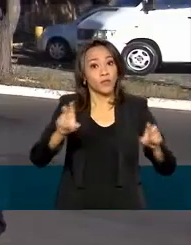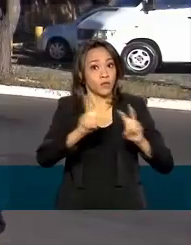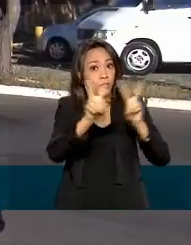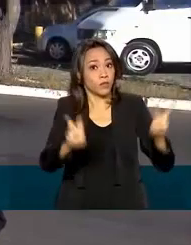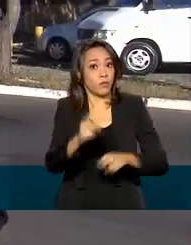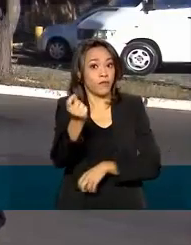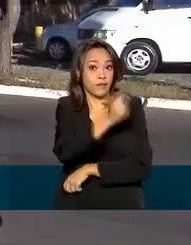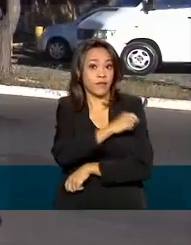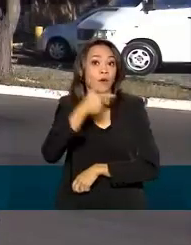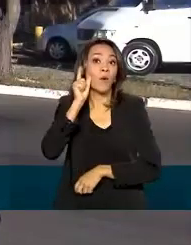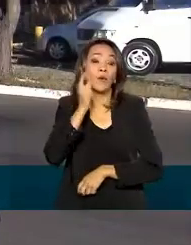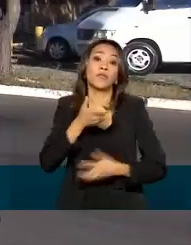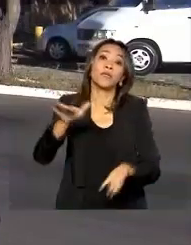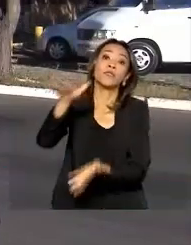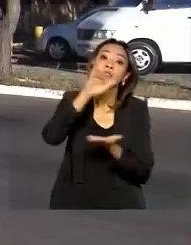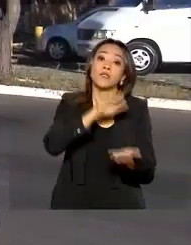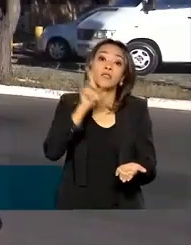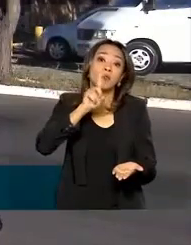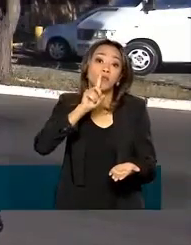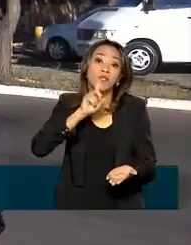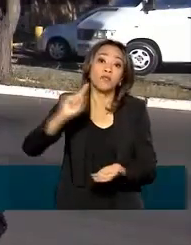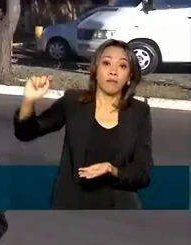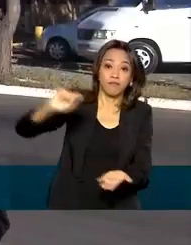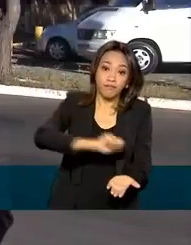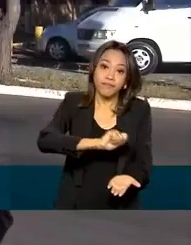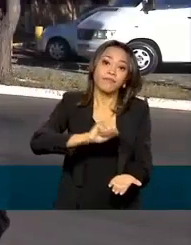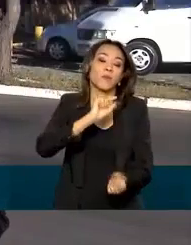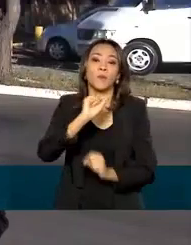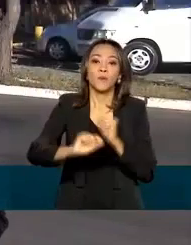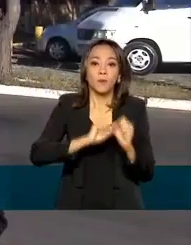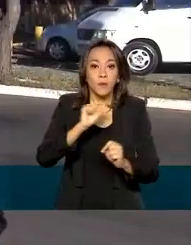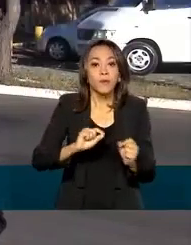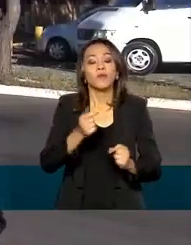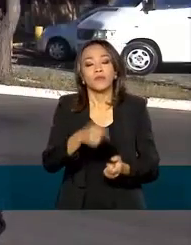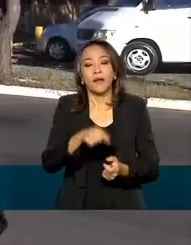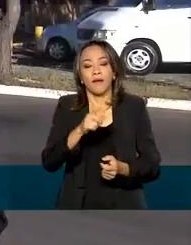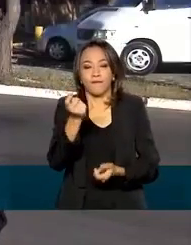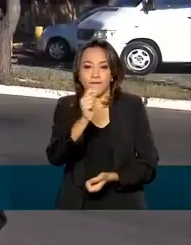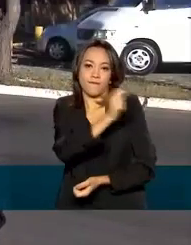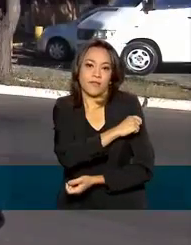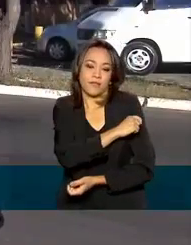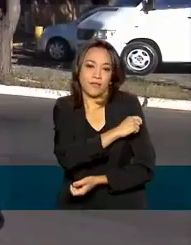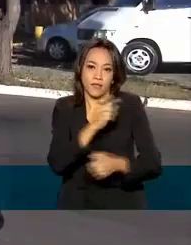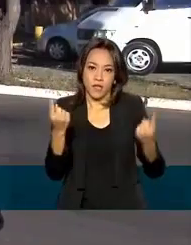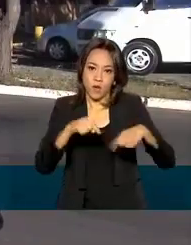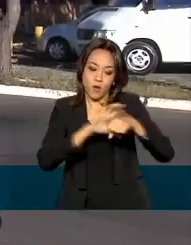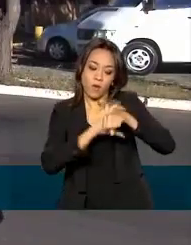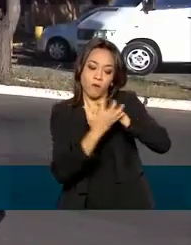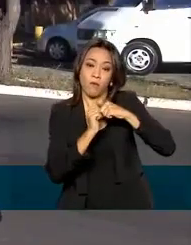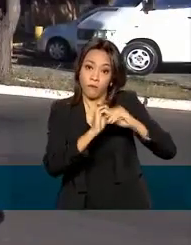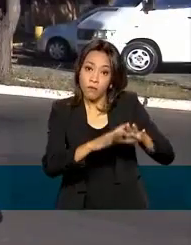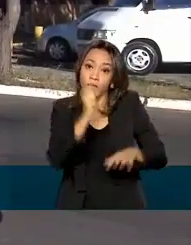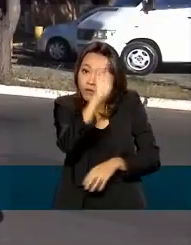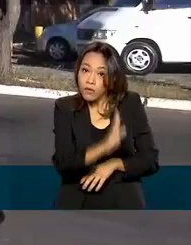notícia ontem. Os Estados Unidos decidiram que vão enviar doses extras da Covid-19, da vacina contra a Covid-19, para o Brasil,